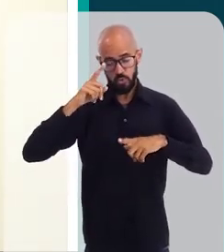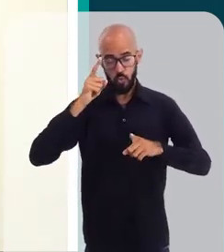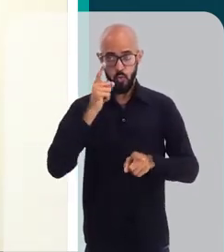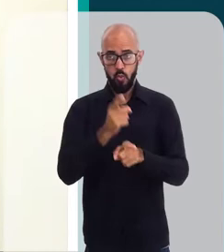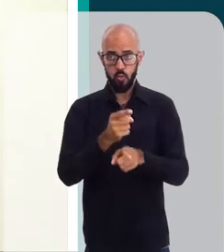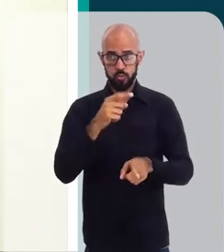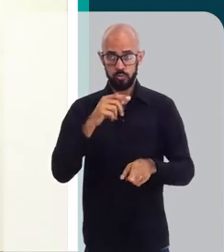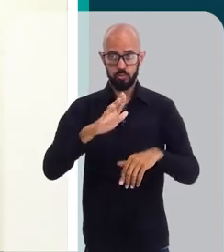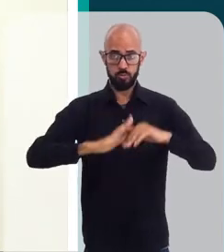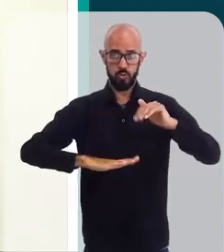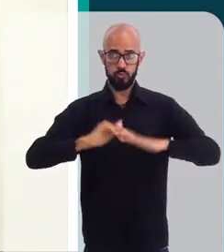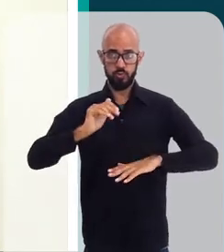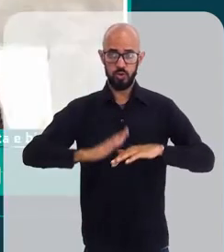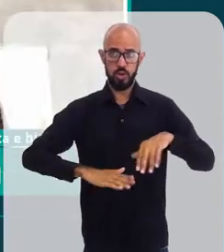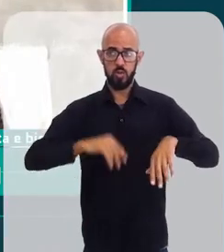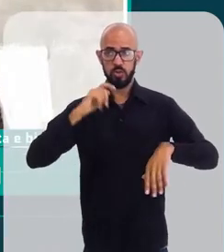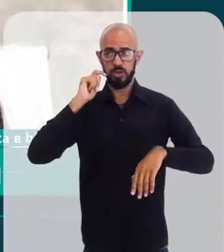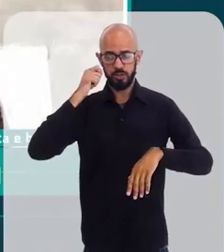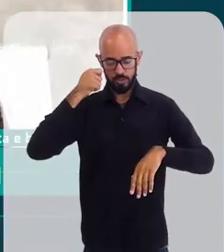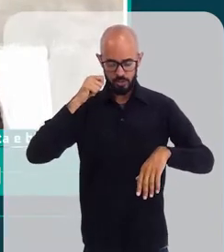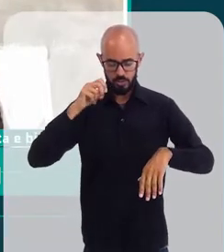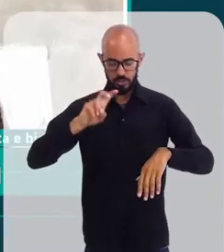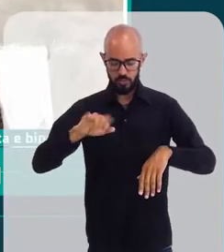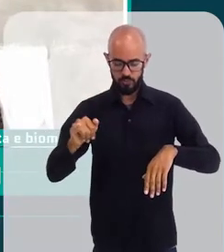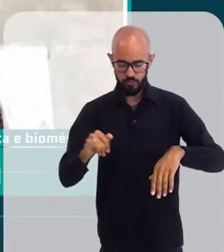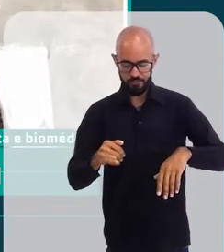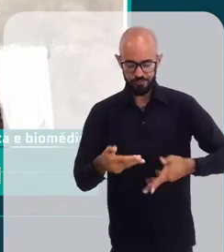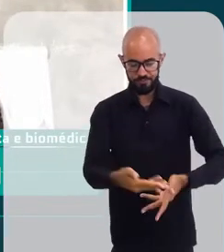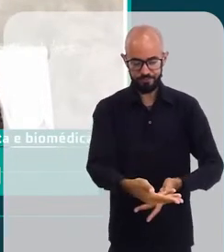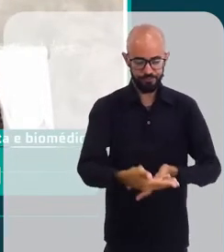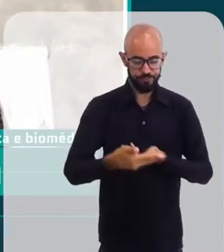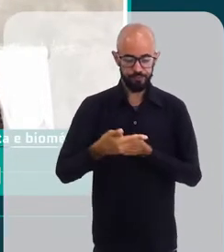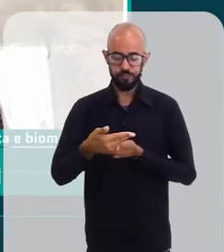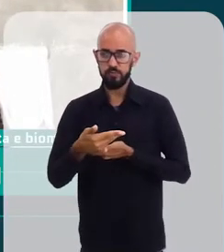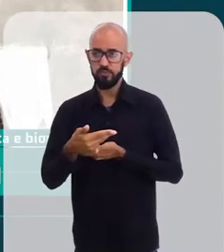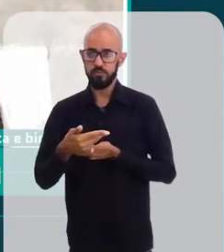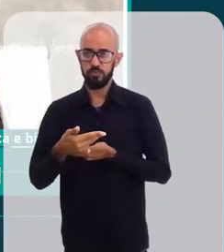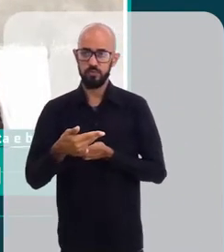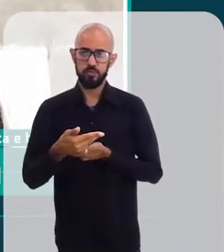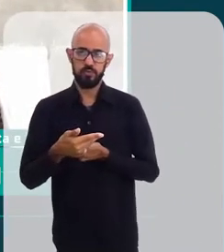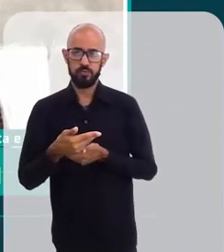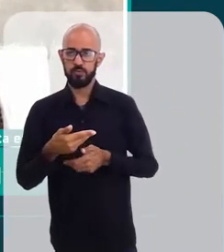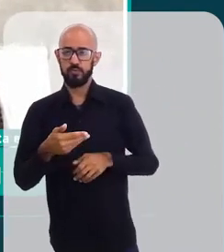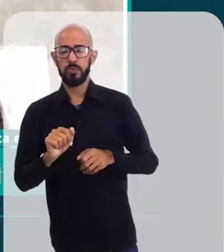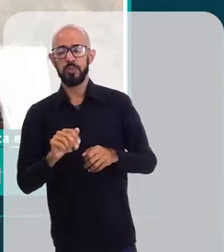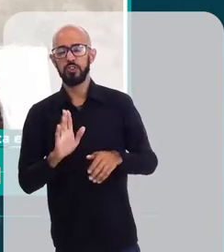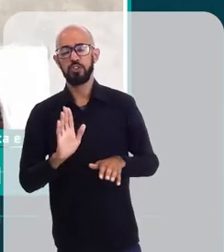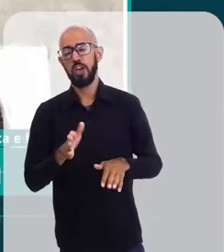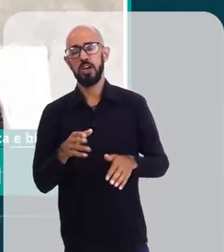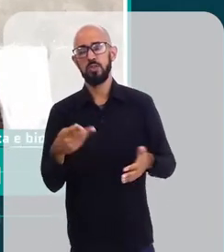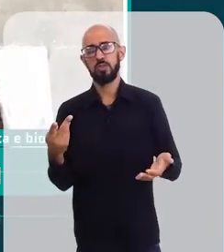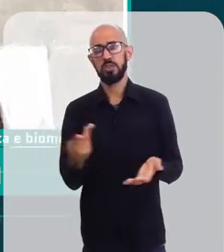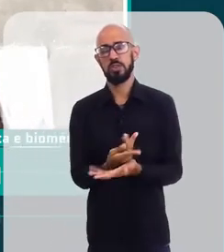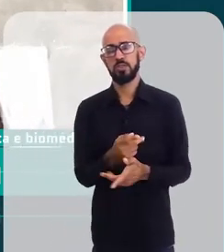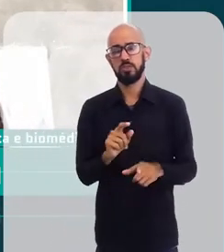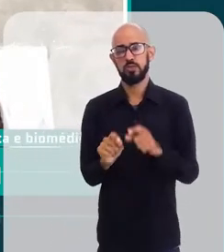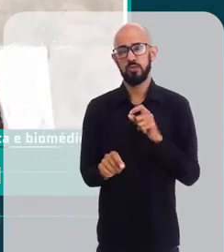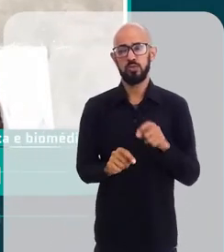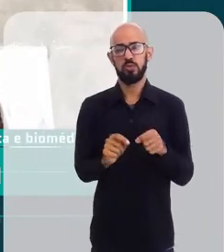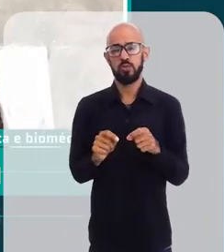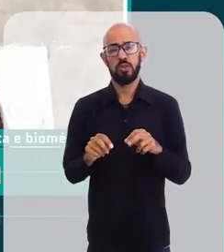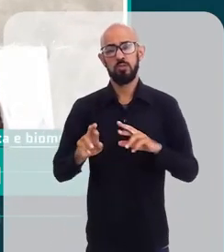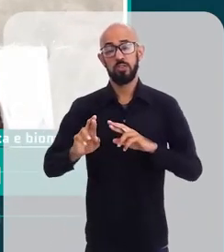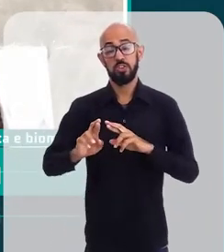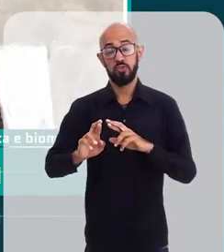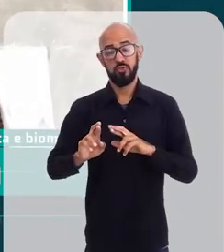encontra um profissional negro e ele vai ser atendido por ele, já há toda aí uma